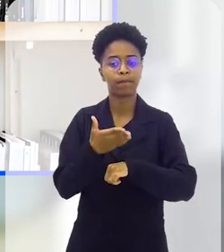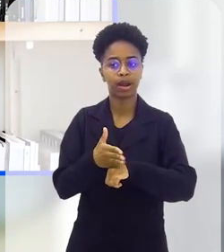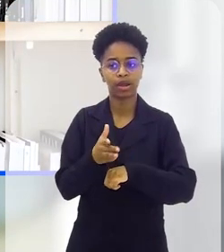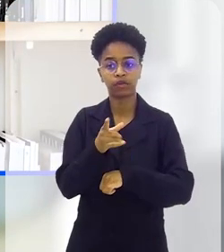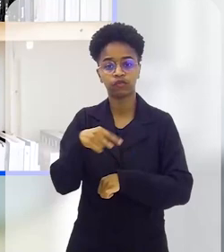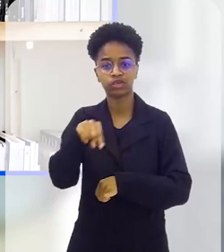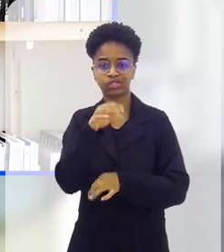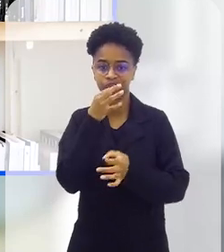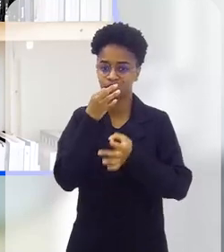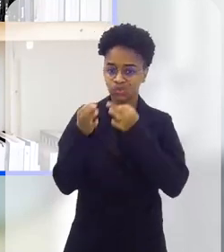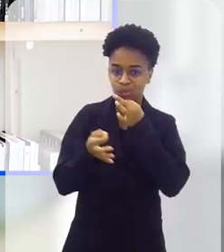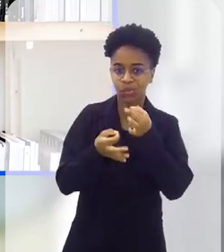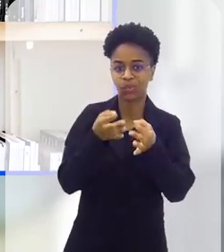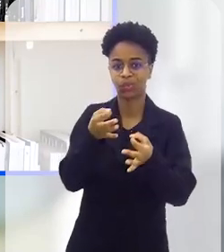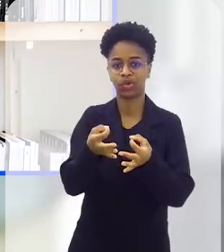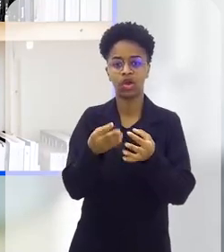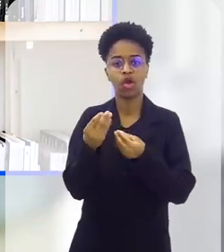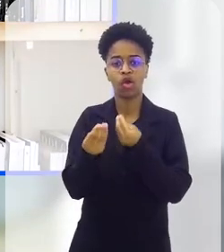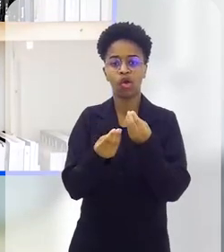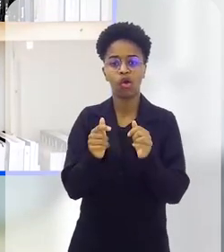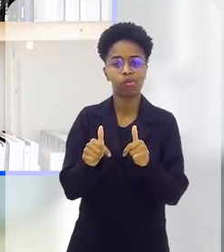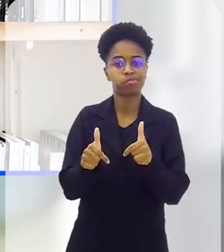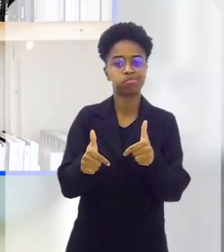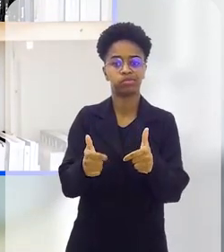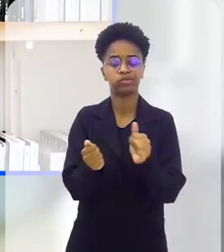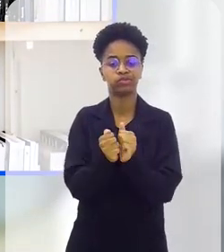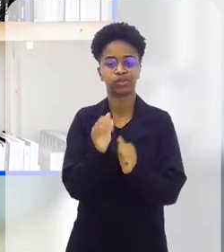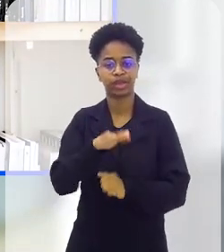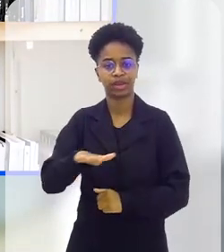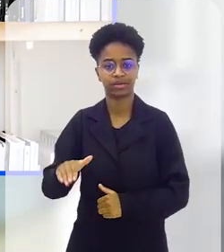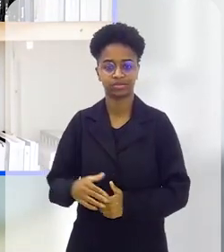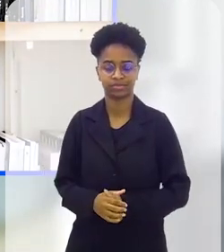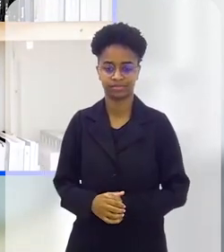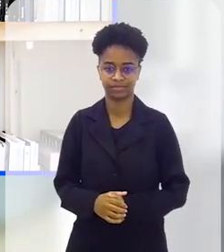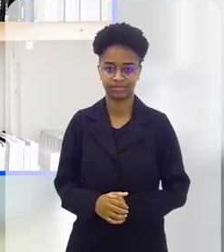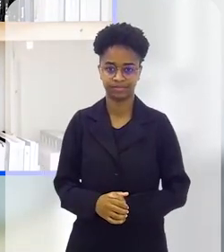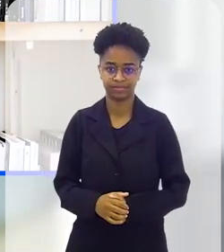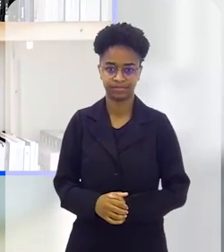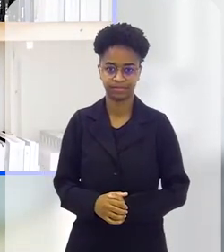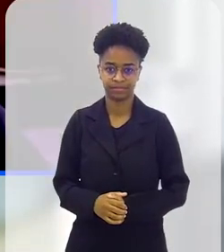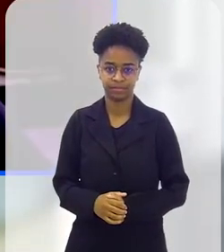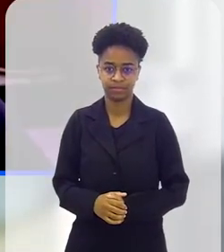práticas que vocês sugerem, né, para serem feitas com as crianças?